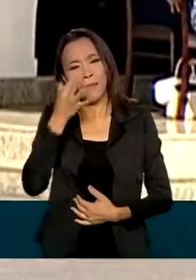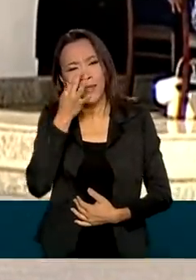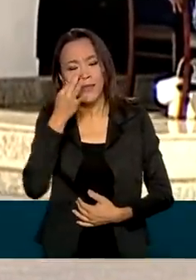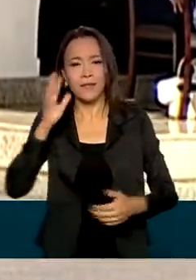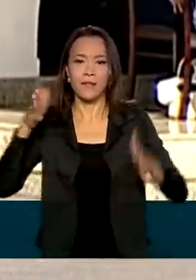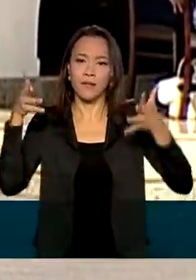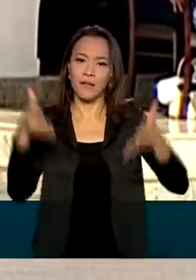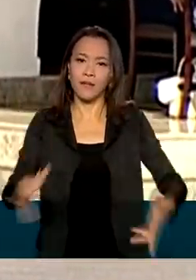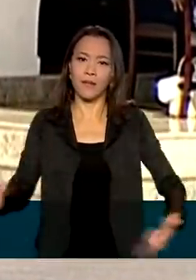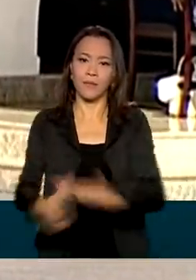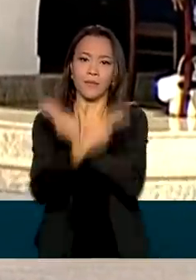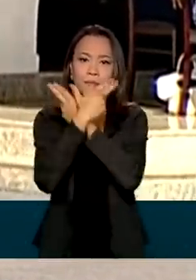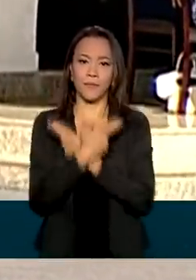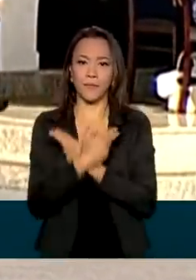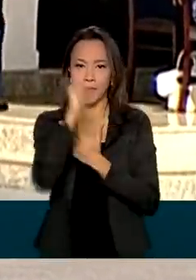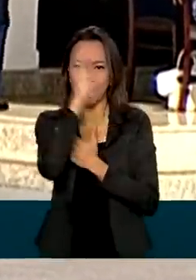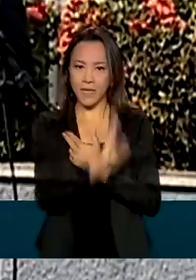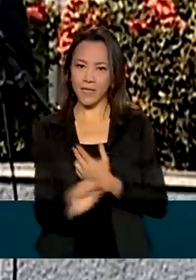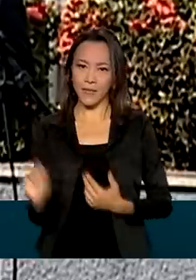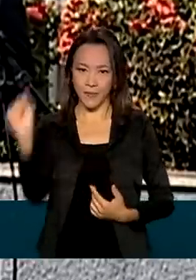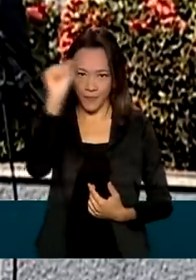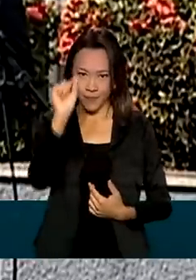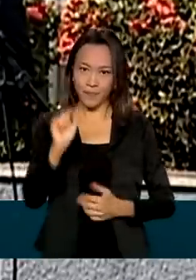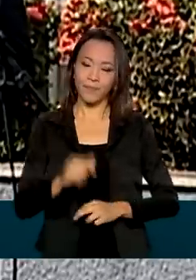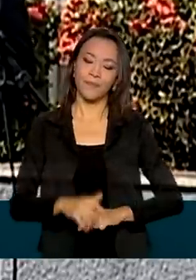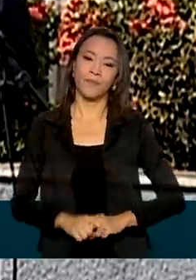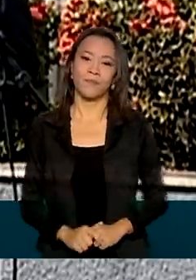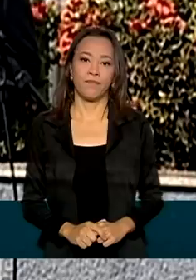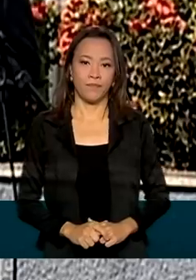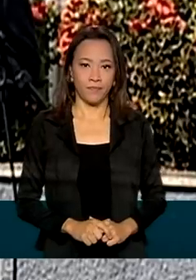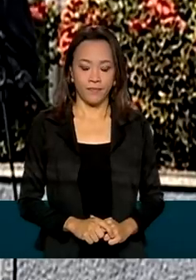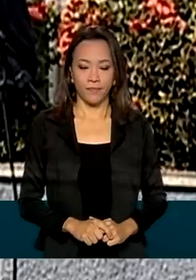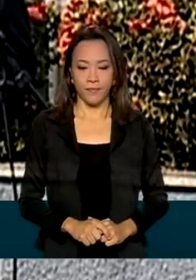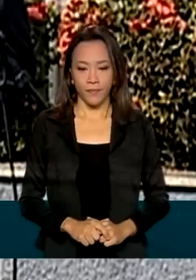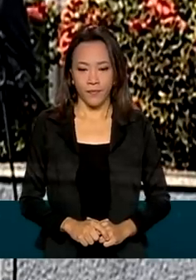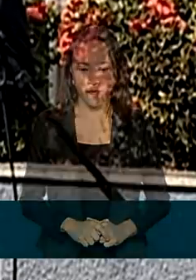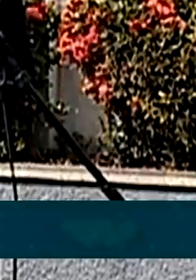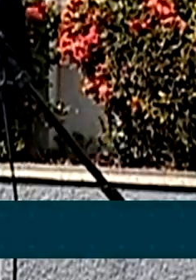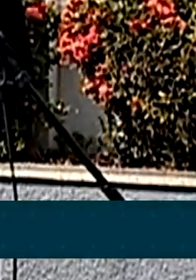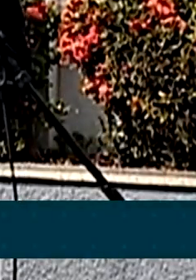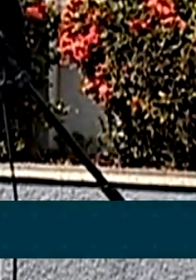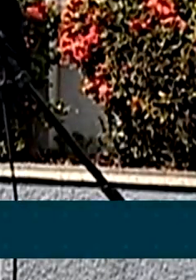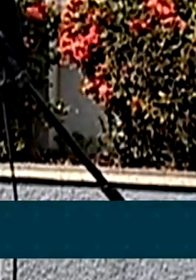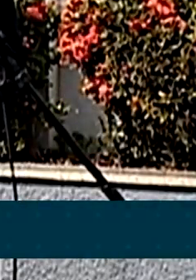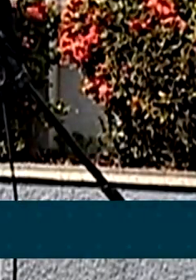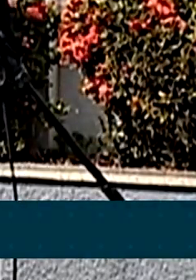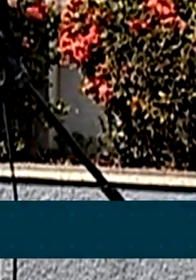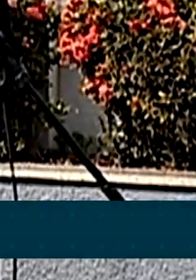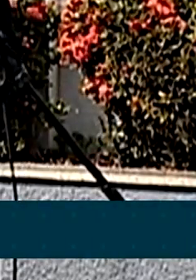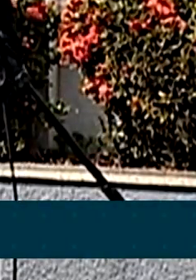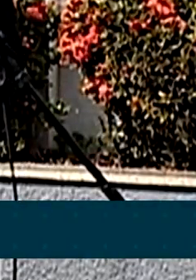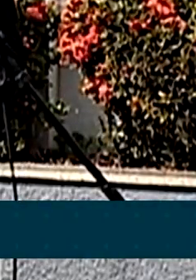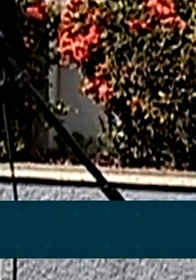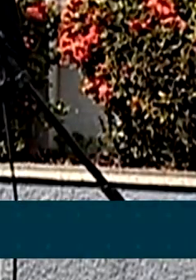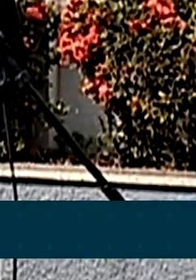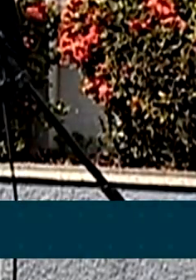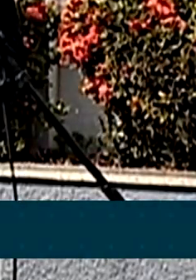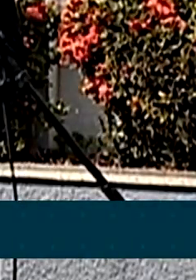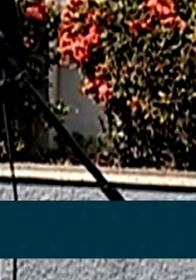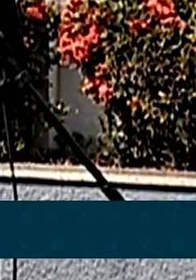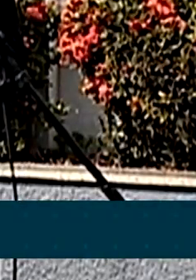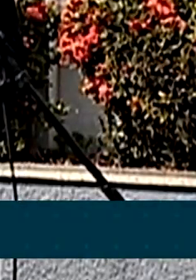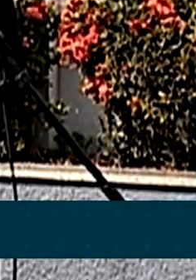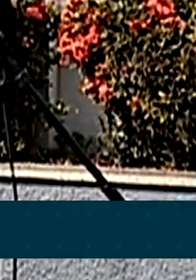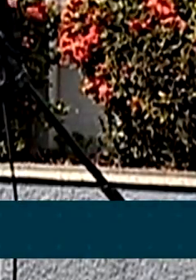Brasileira em todo o país. Com muito orgulho estou aqui hoje, vendo uma garotada que